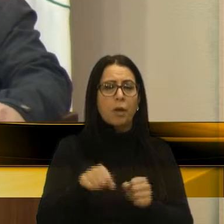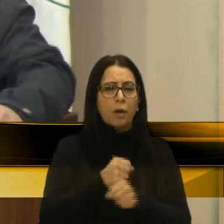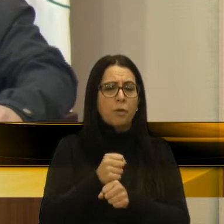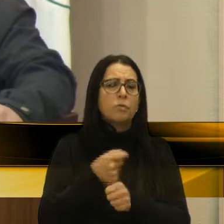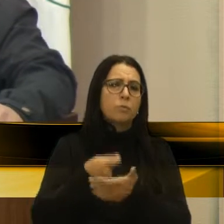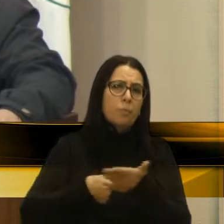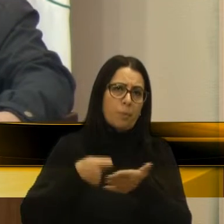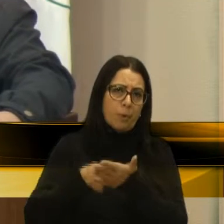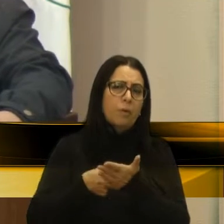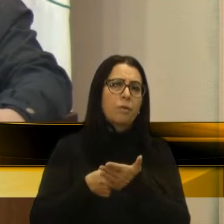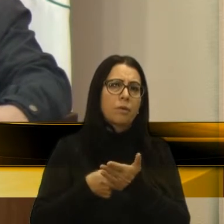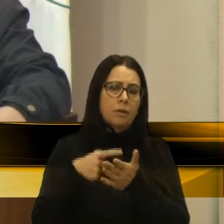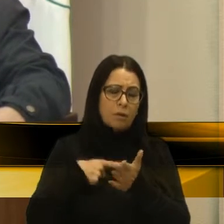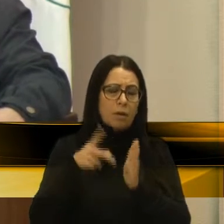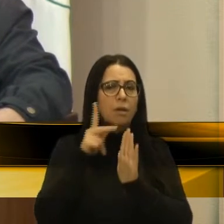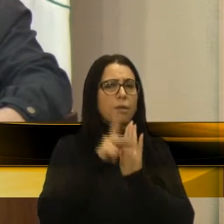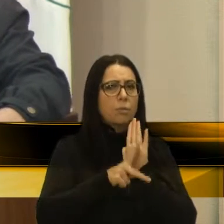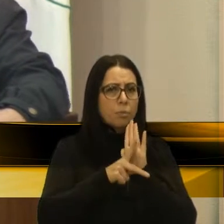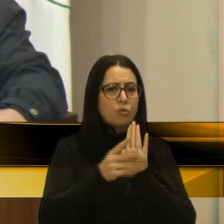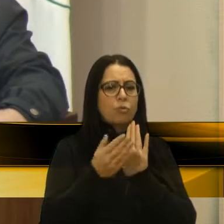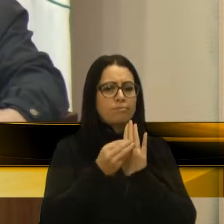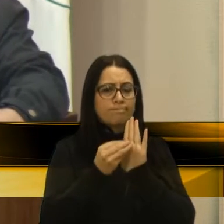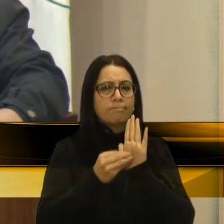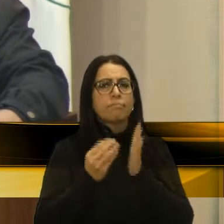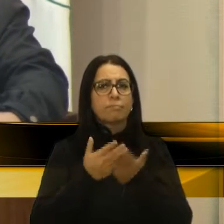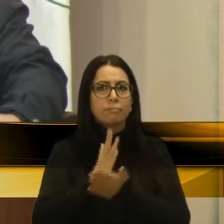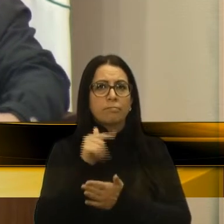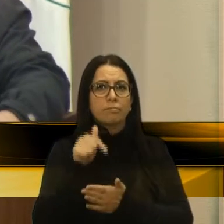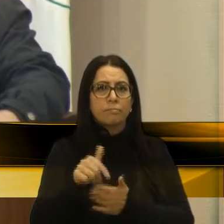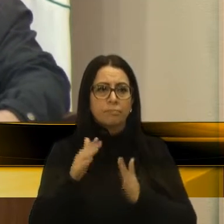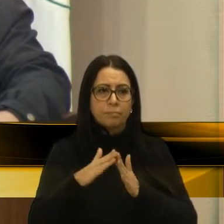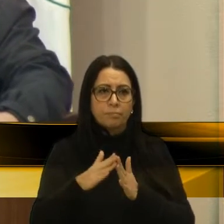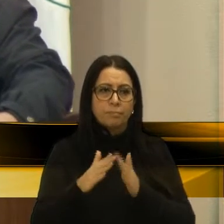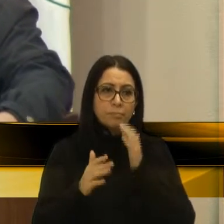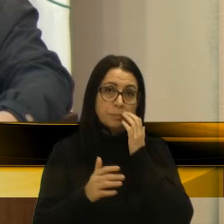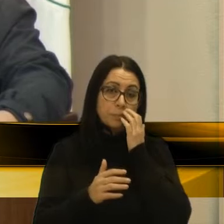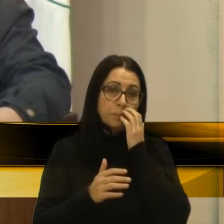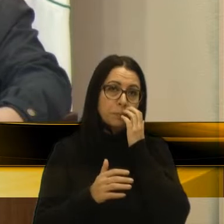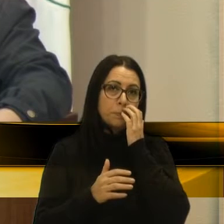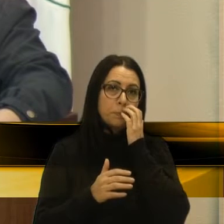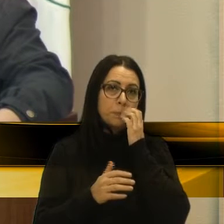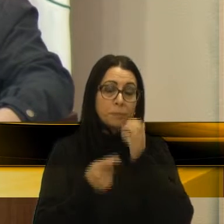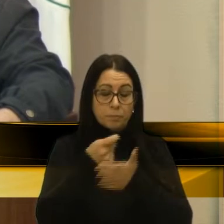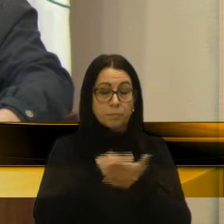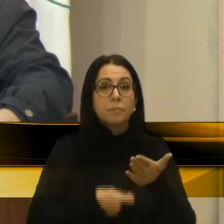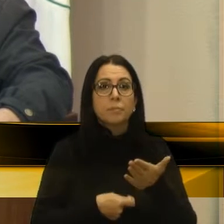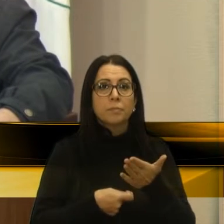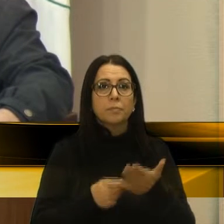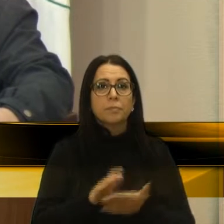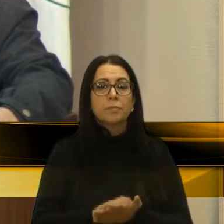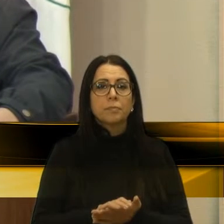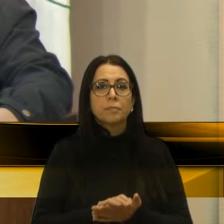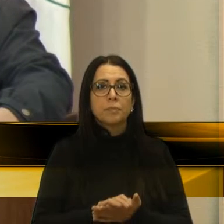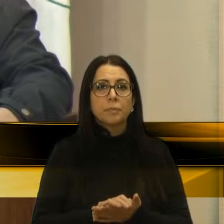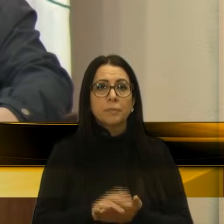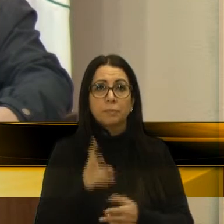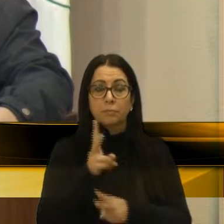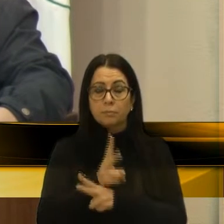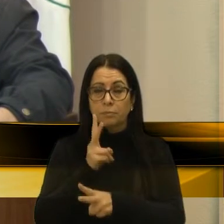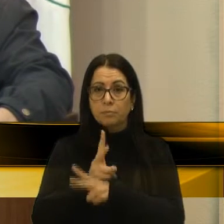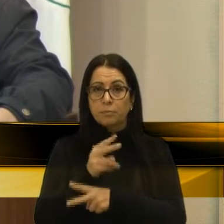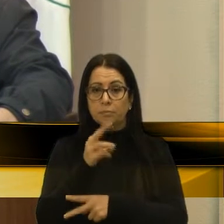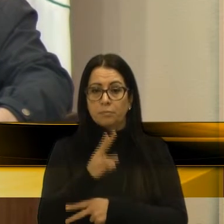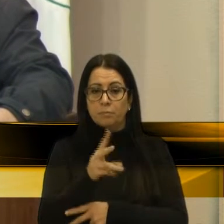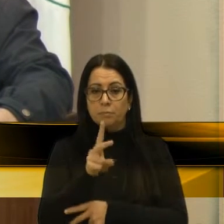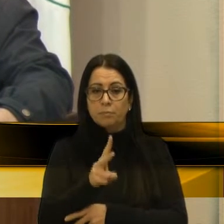mais uma vez que está no projeto que foi aprovado aqui nessa casa, autorização por empréstimo, né, de